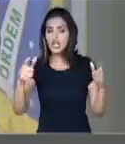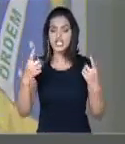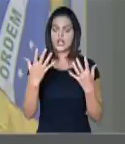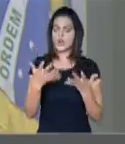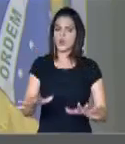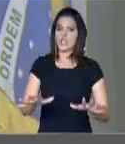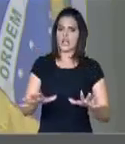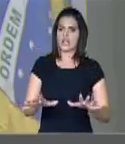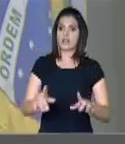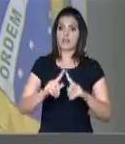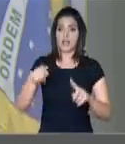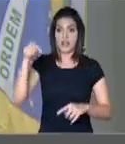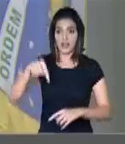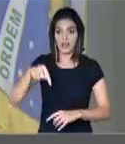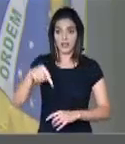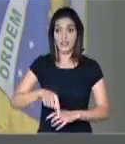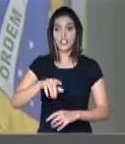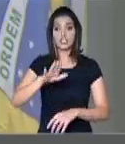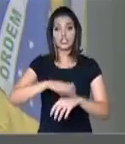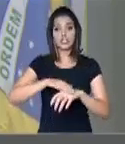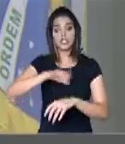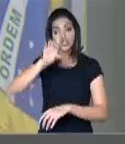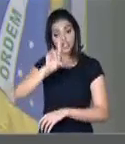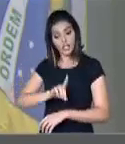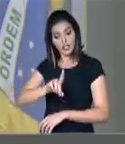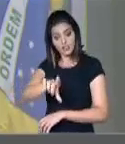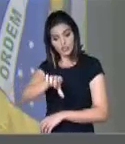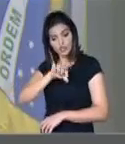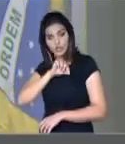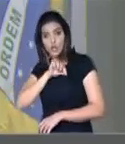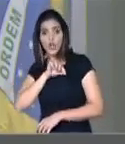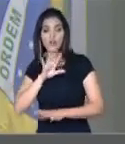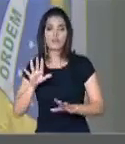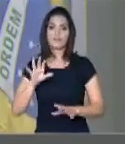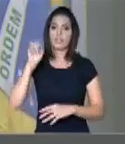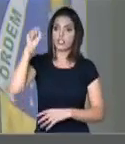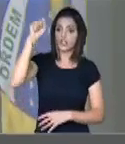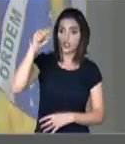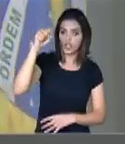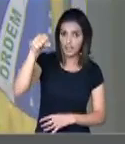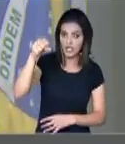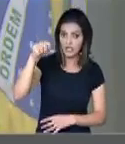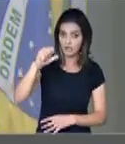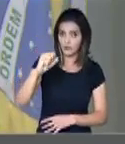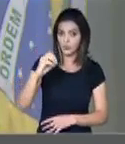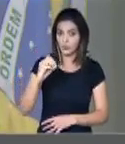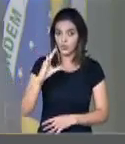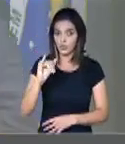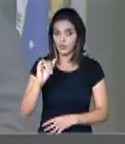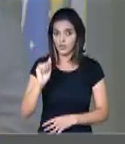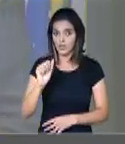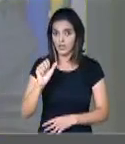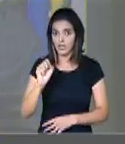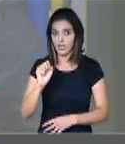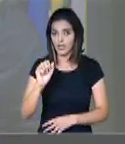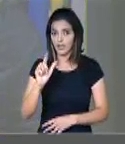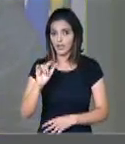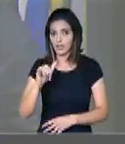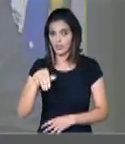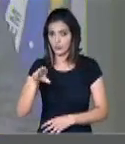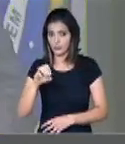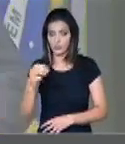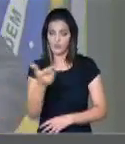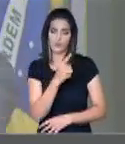direito de escolha o que não tem no socialismo. Parabéns ao presidente